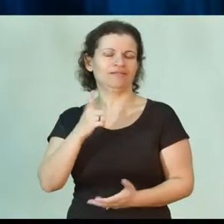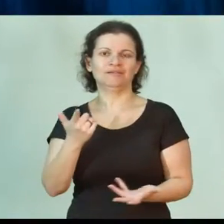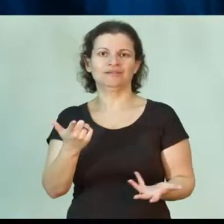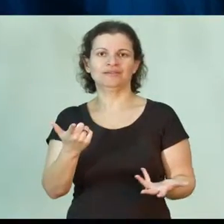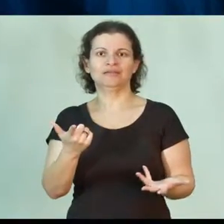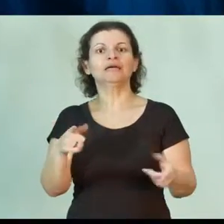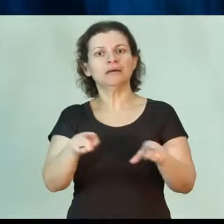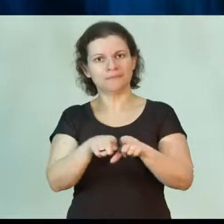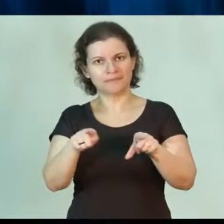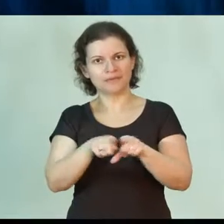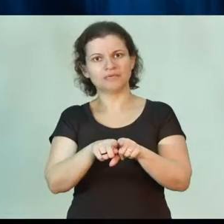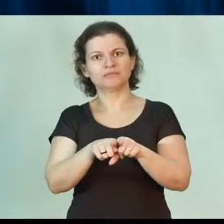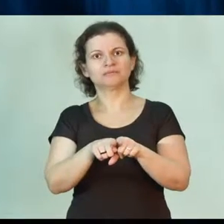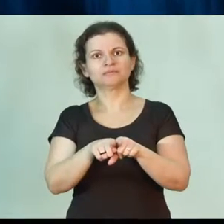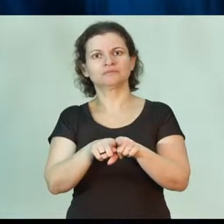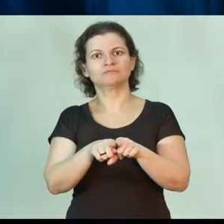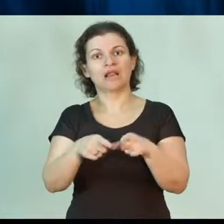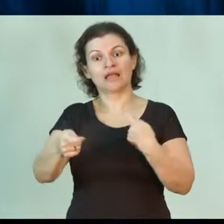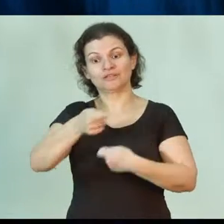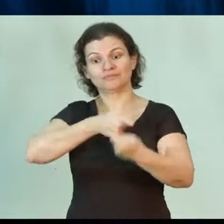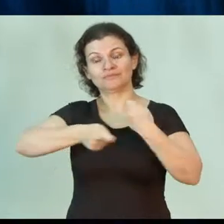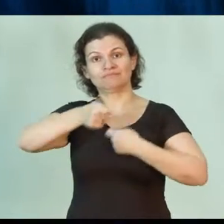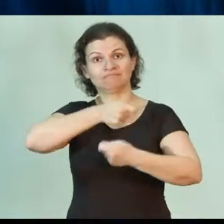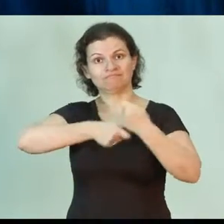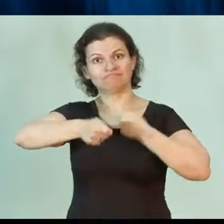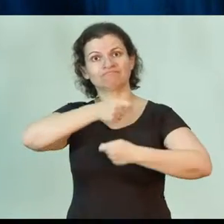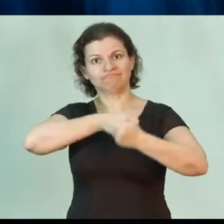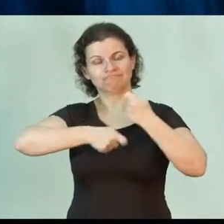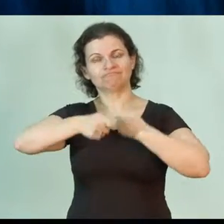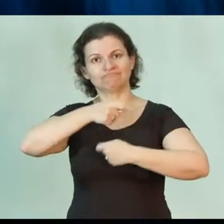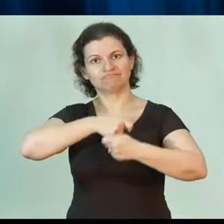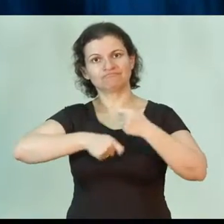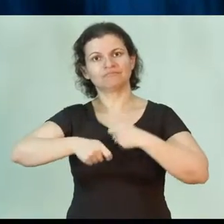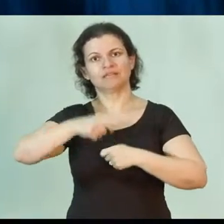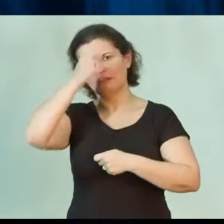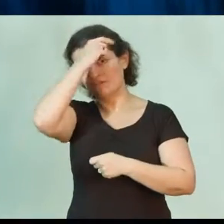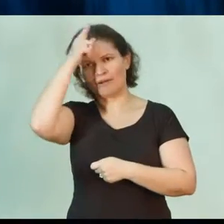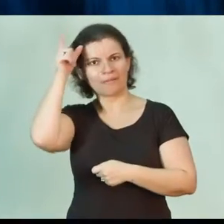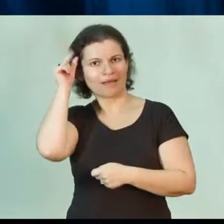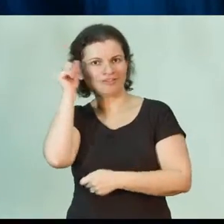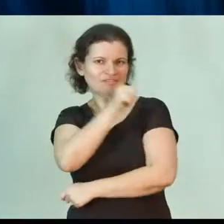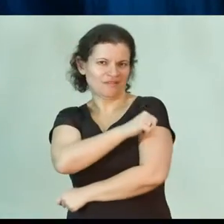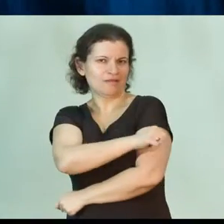também de administração e enfermagem.